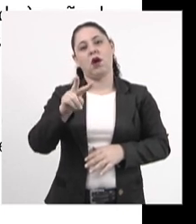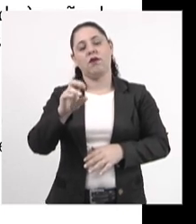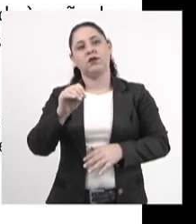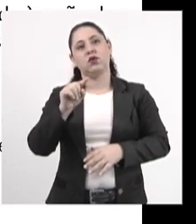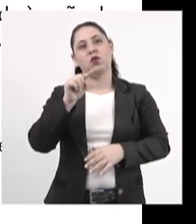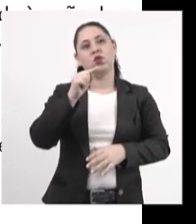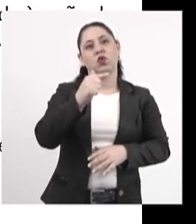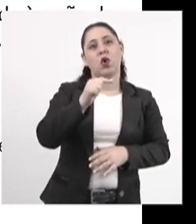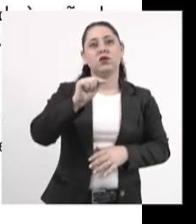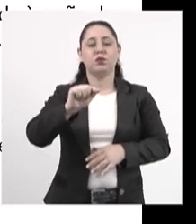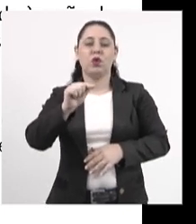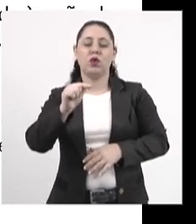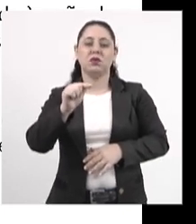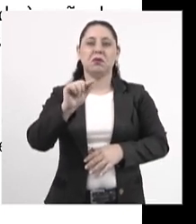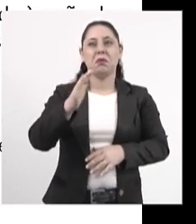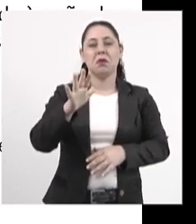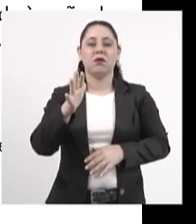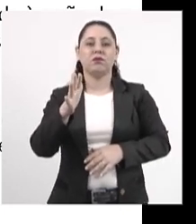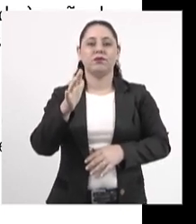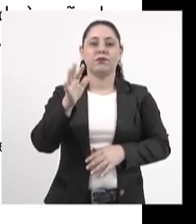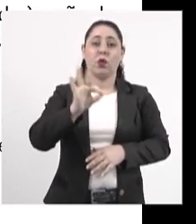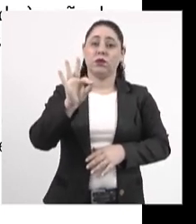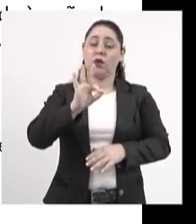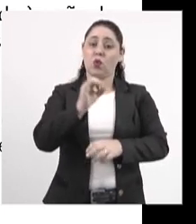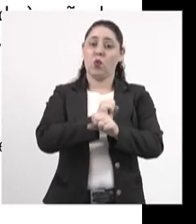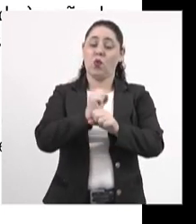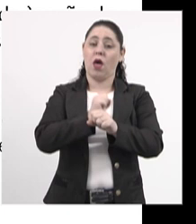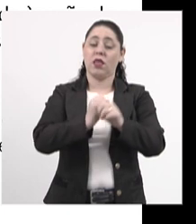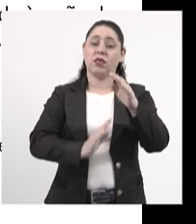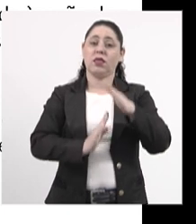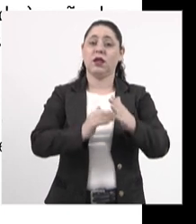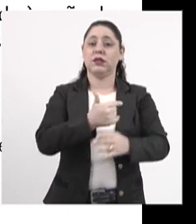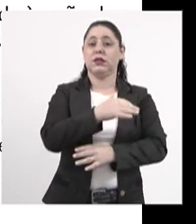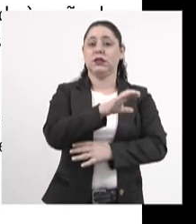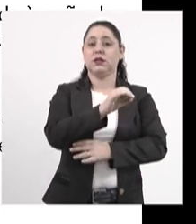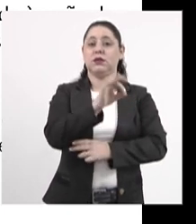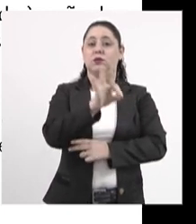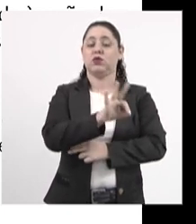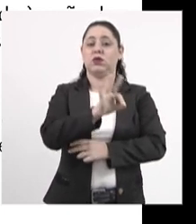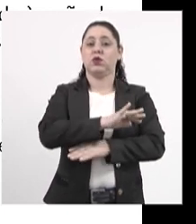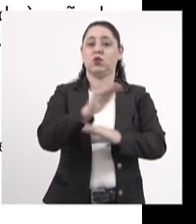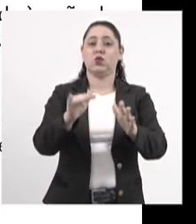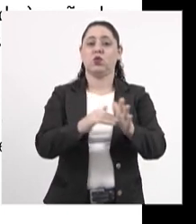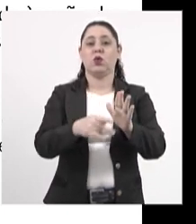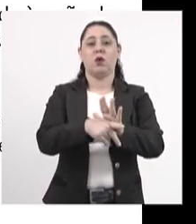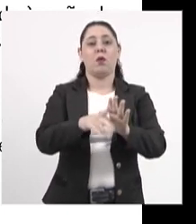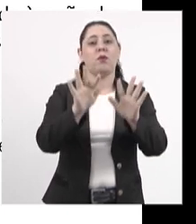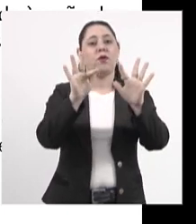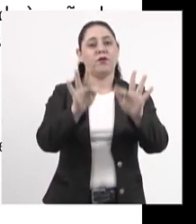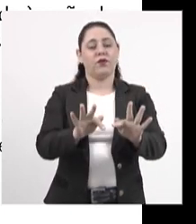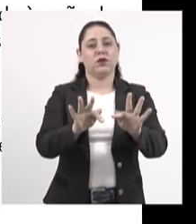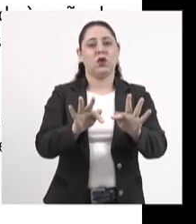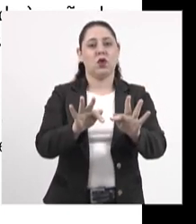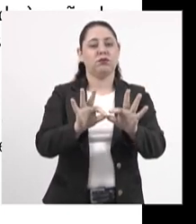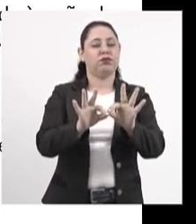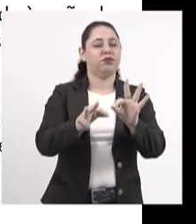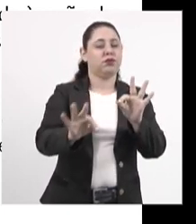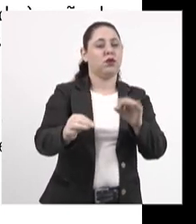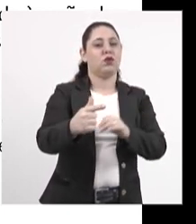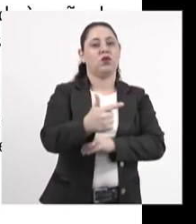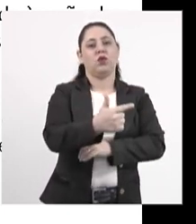ponto alguma coisa por ano, até que 100% seja no destino no final, no longínquo ano de